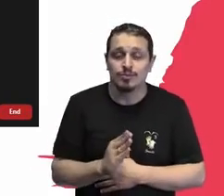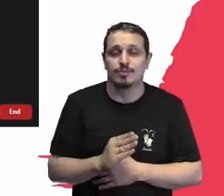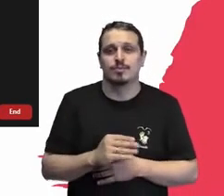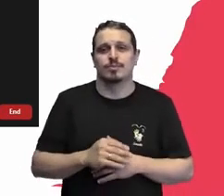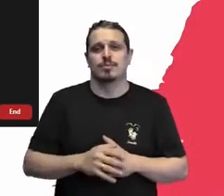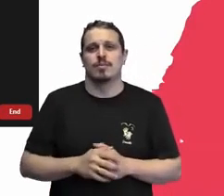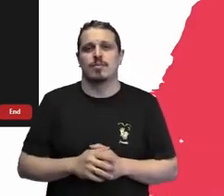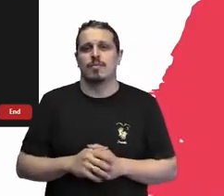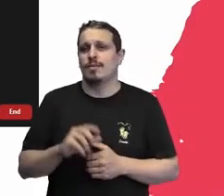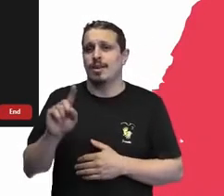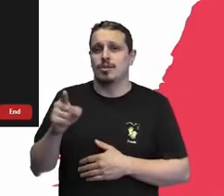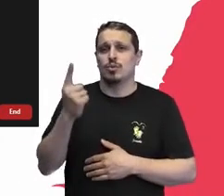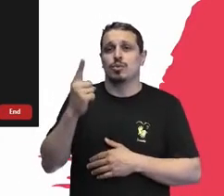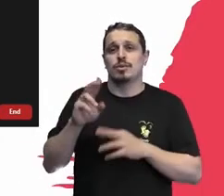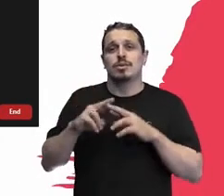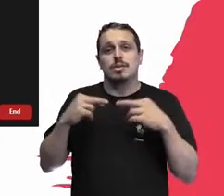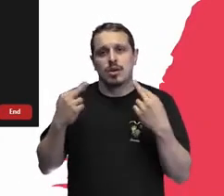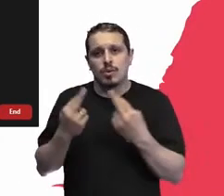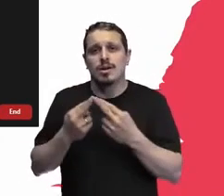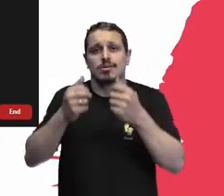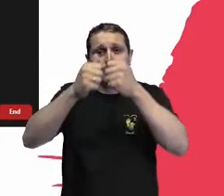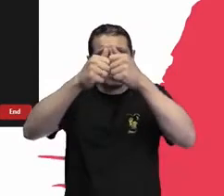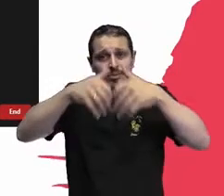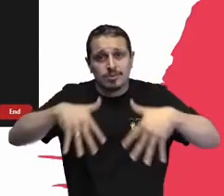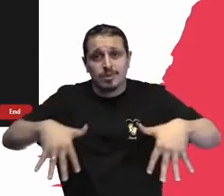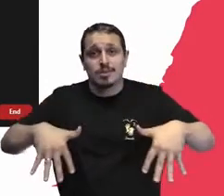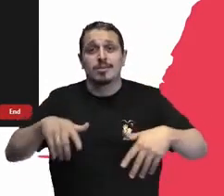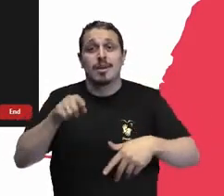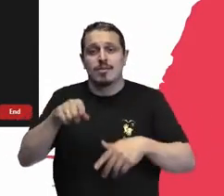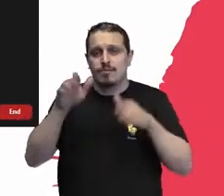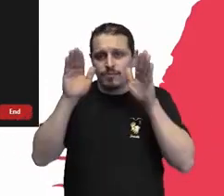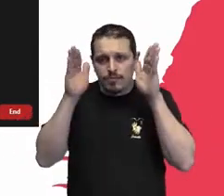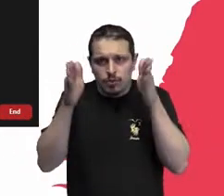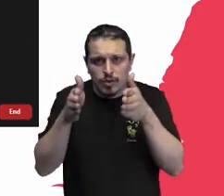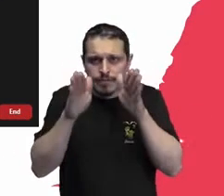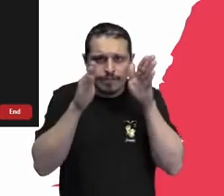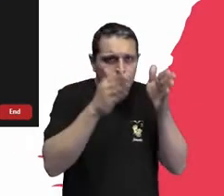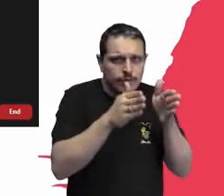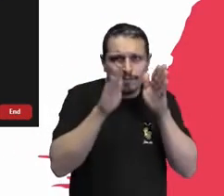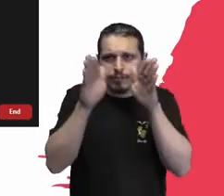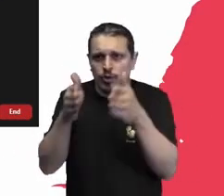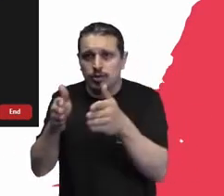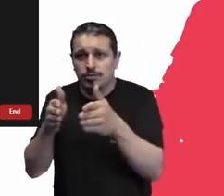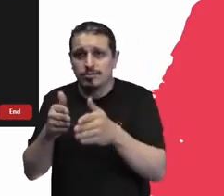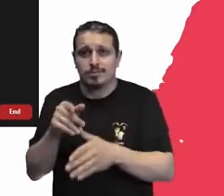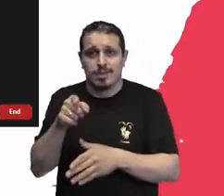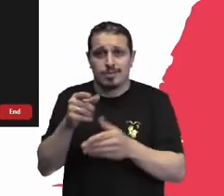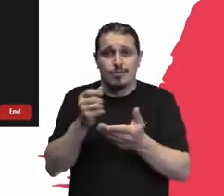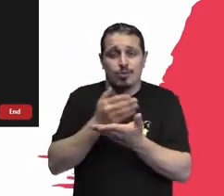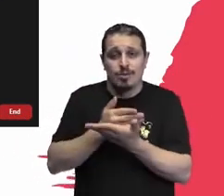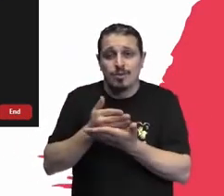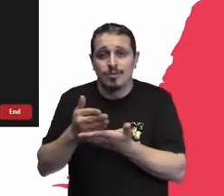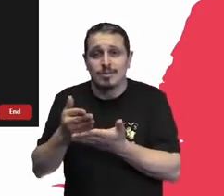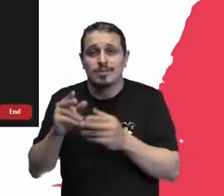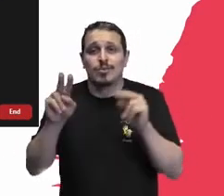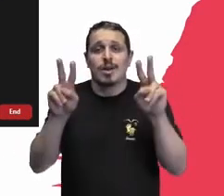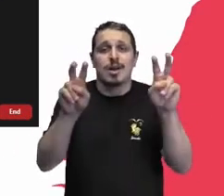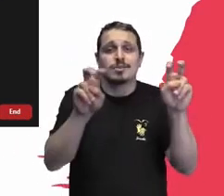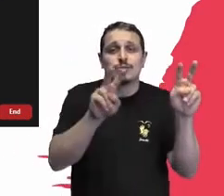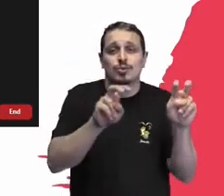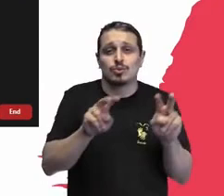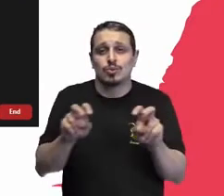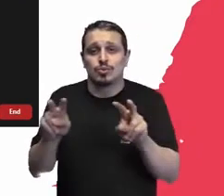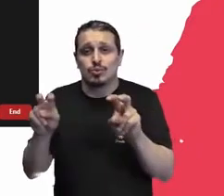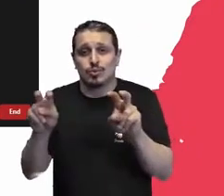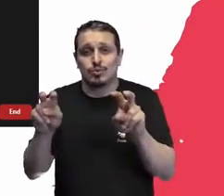reunião, uma rede mesmo, que a gente fica ali focado em ver como introduz os temas que são para a inclusão das pessoas